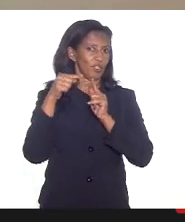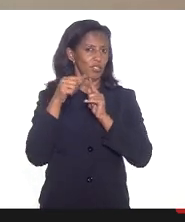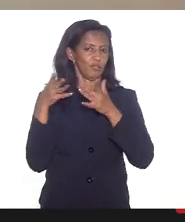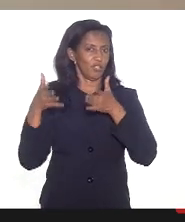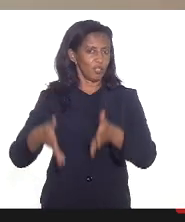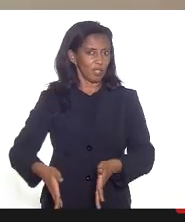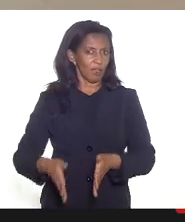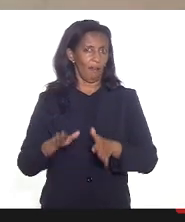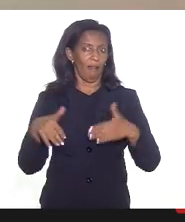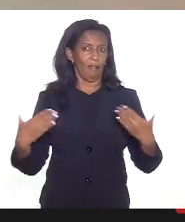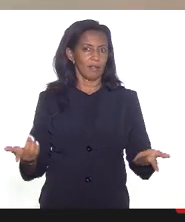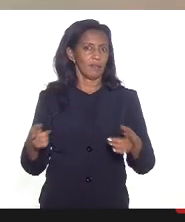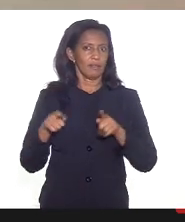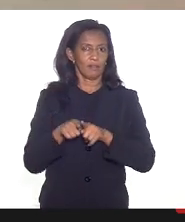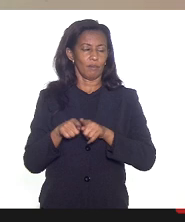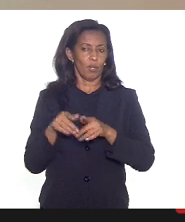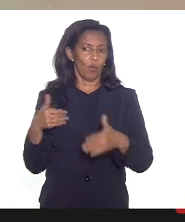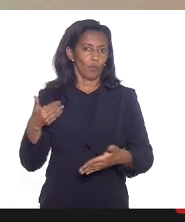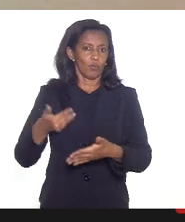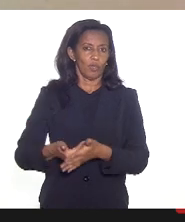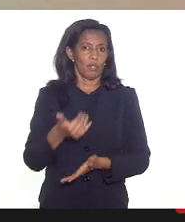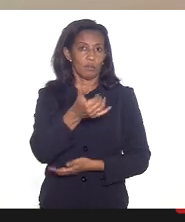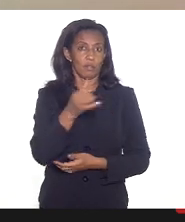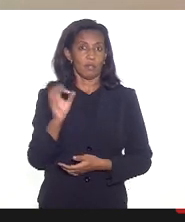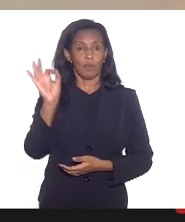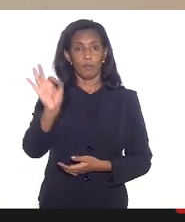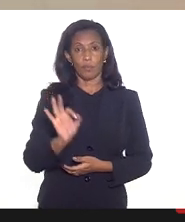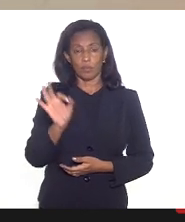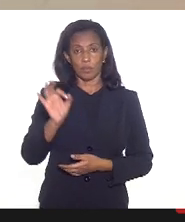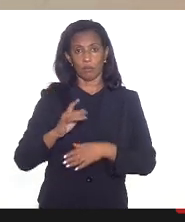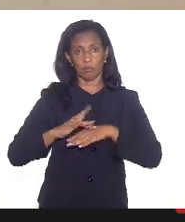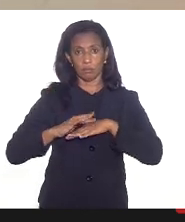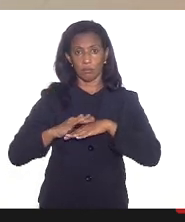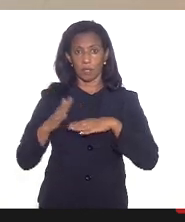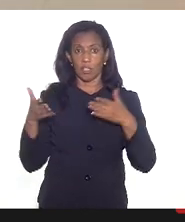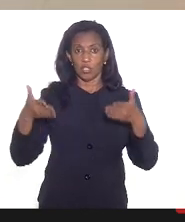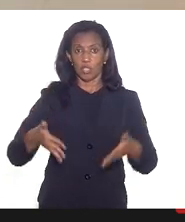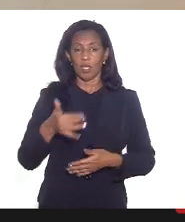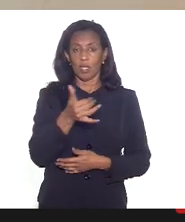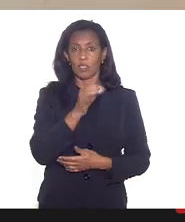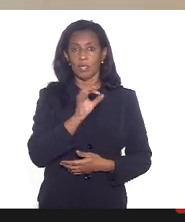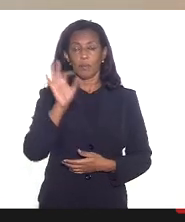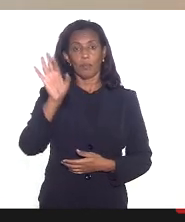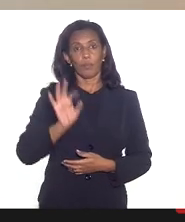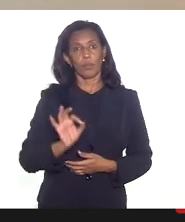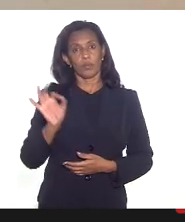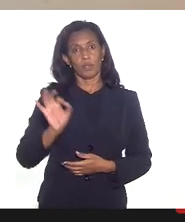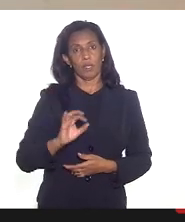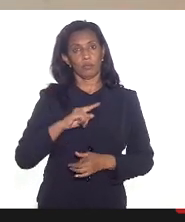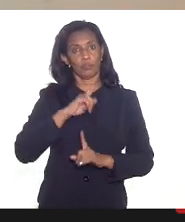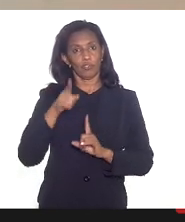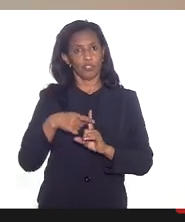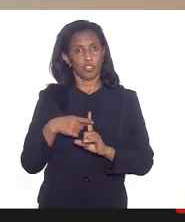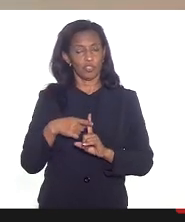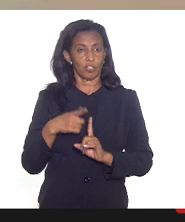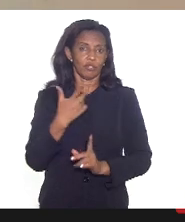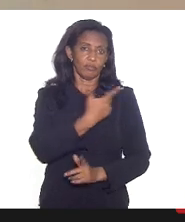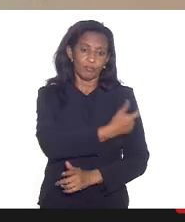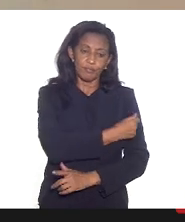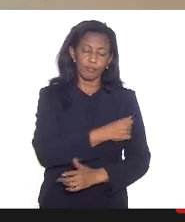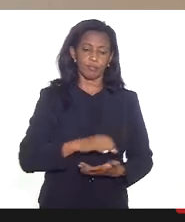assim como chegar a 100% de comorbidades é chegar a 100% de gestantes vacinadas